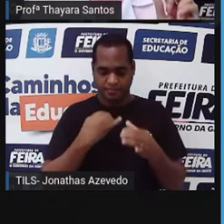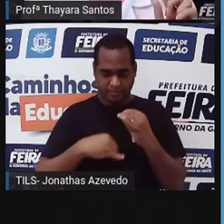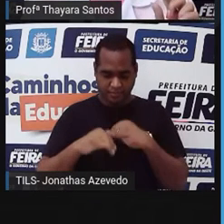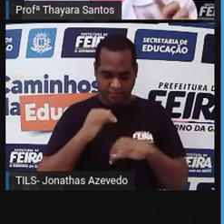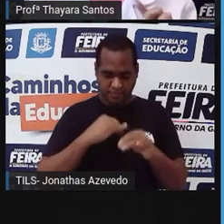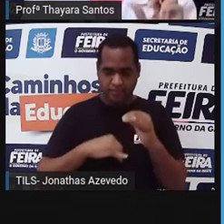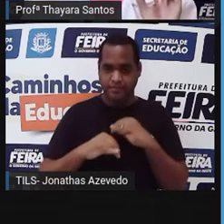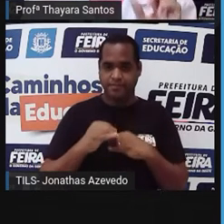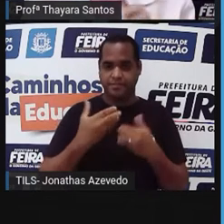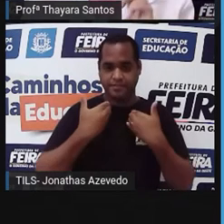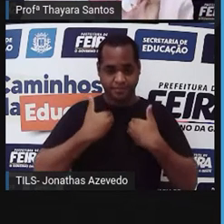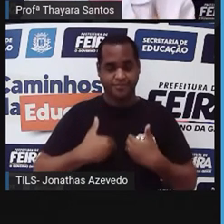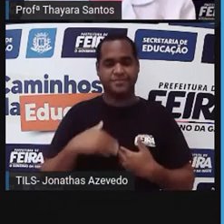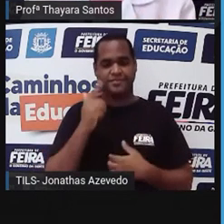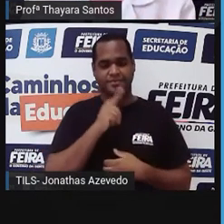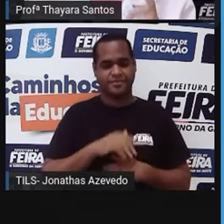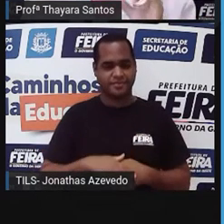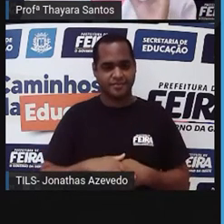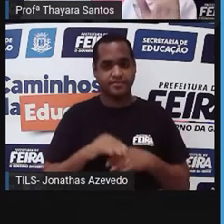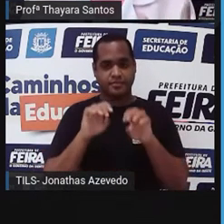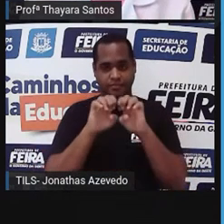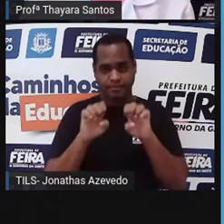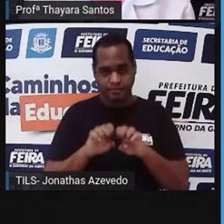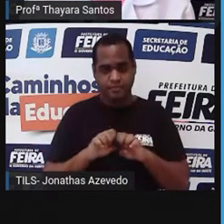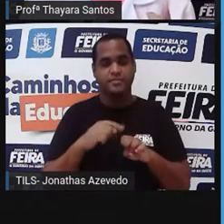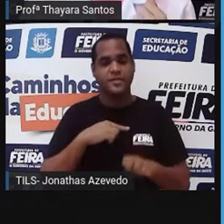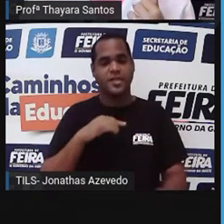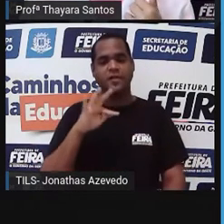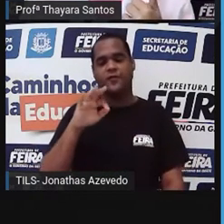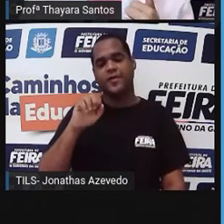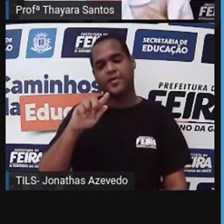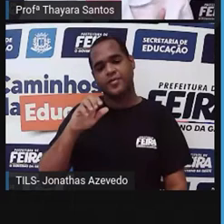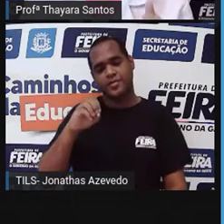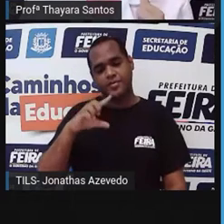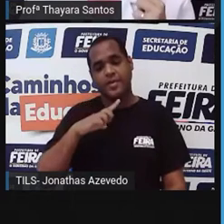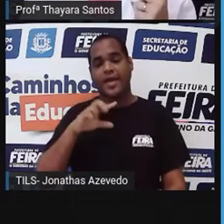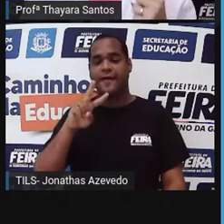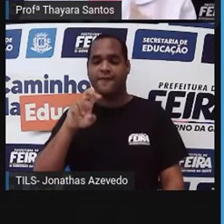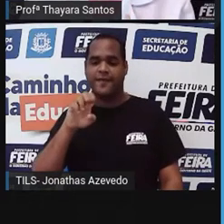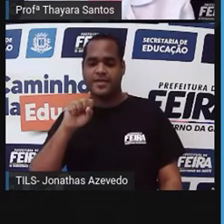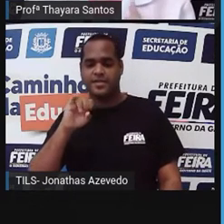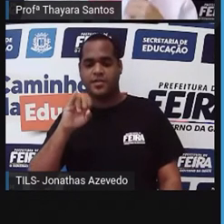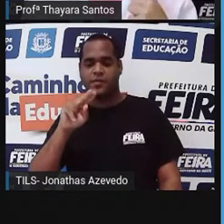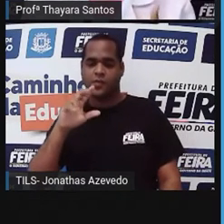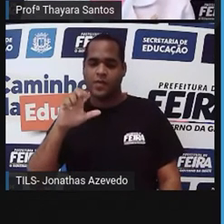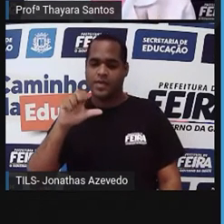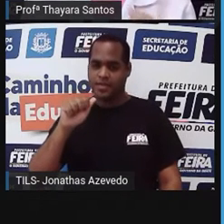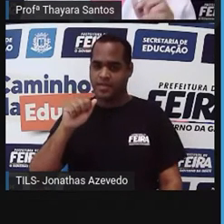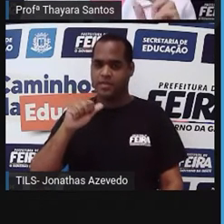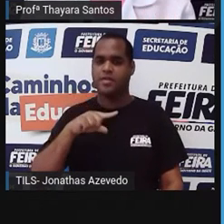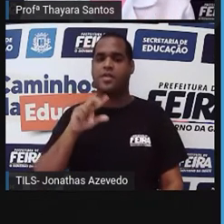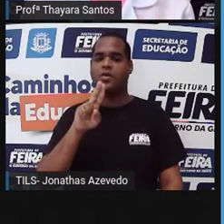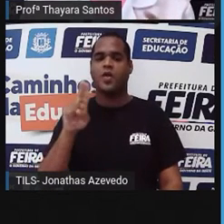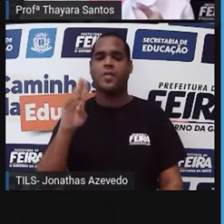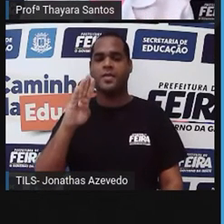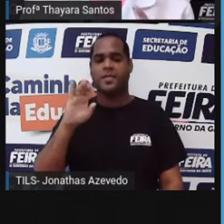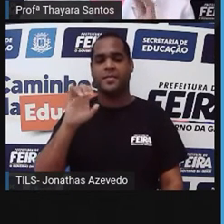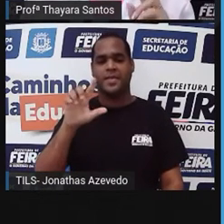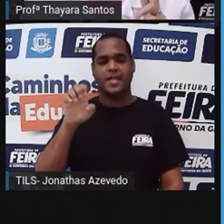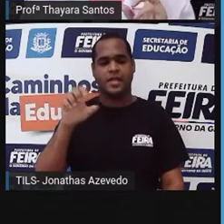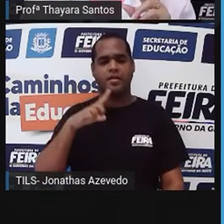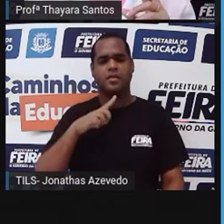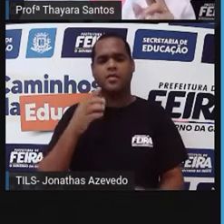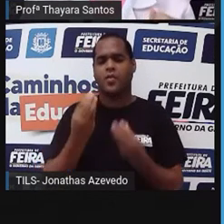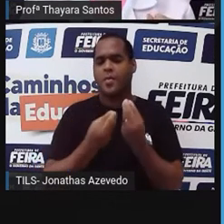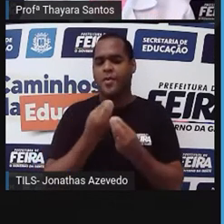Tem uma estrutura que fica lá no fígado, que é a vesícula biliar, e ela produz o que a gente chama de bile. A bile funciona